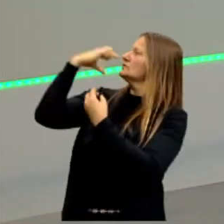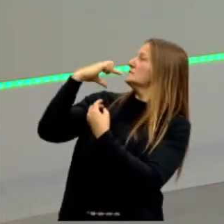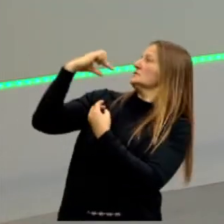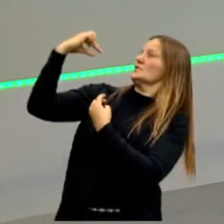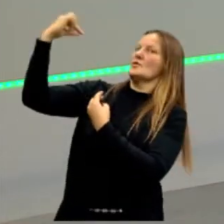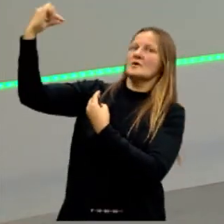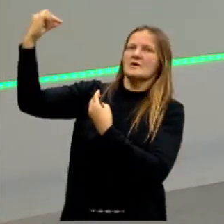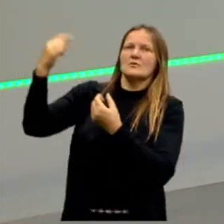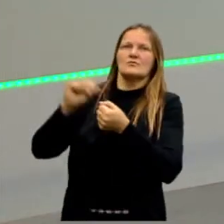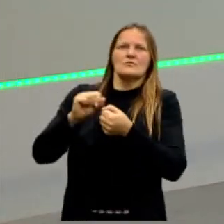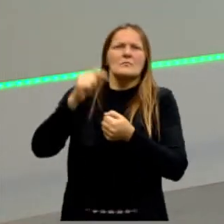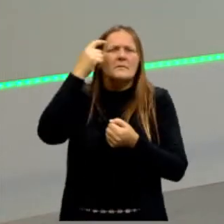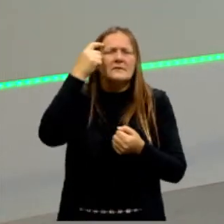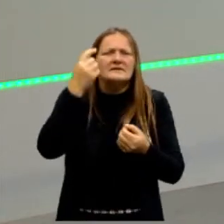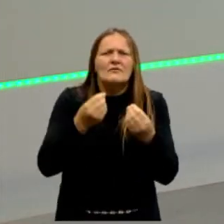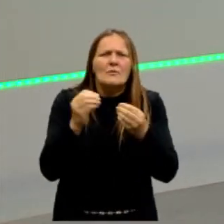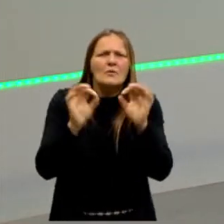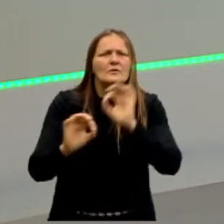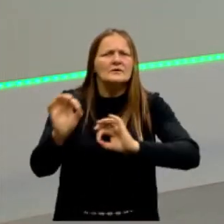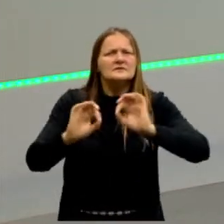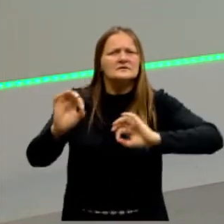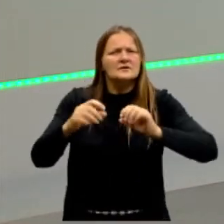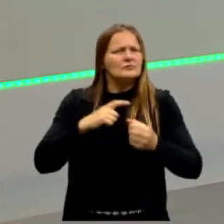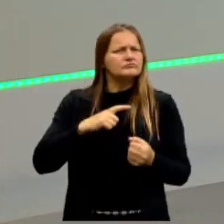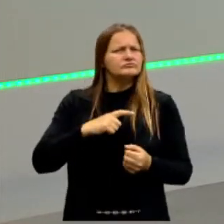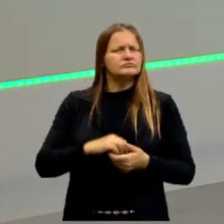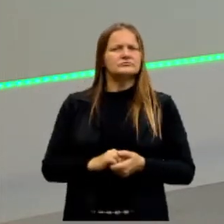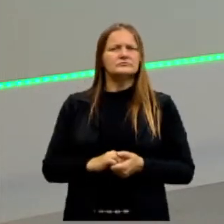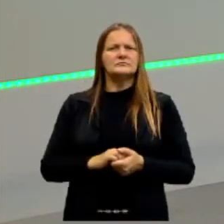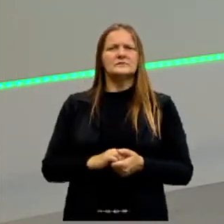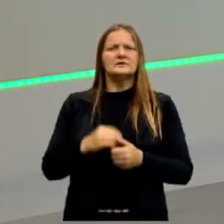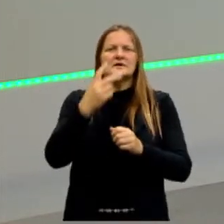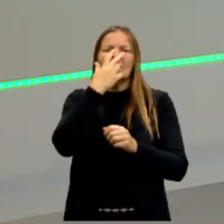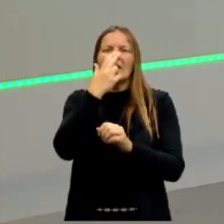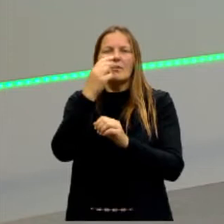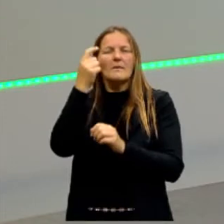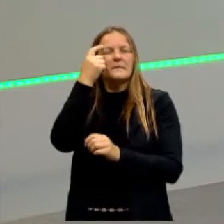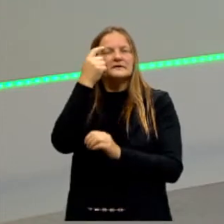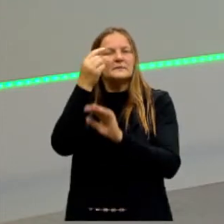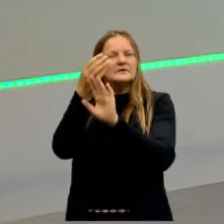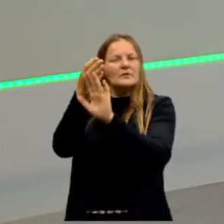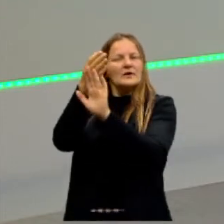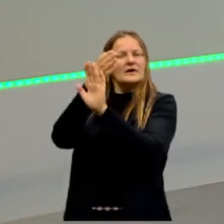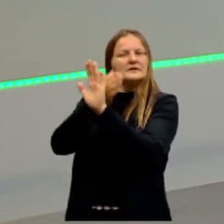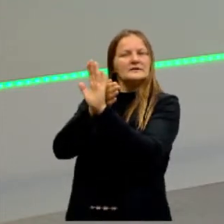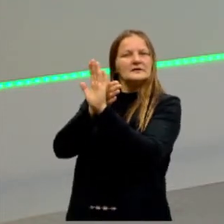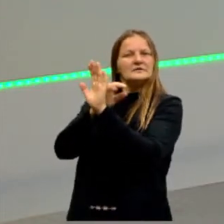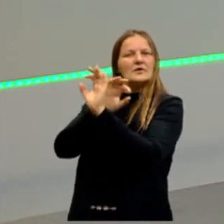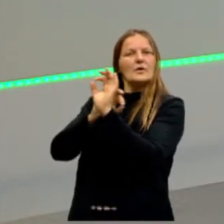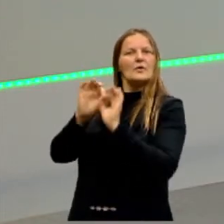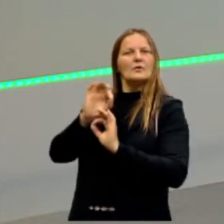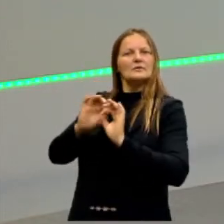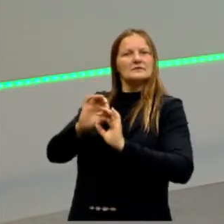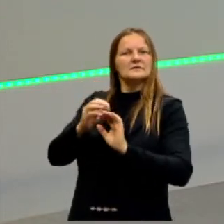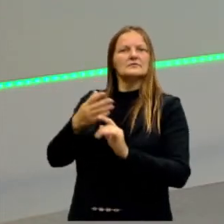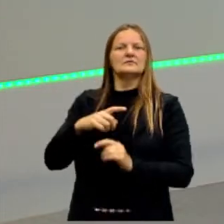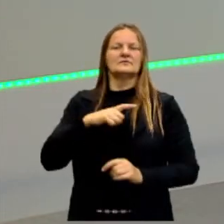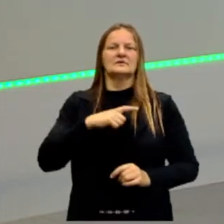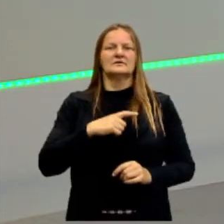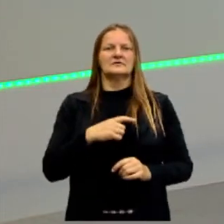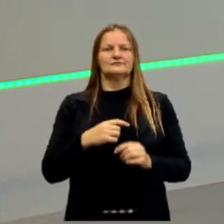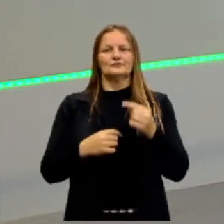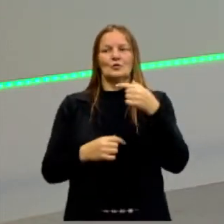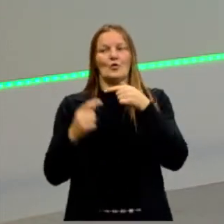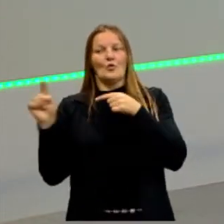organização, ou por trás de um pensamento, que é melhor você ter ele do que